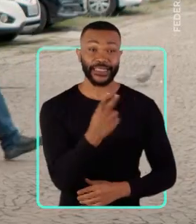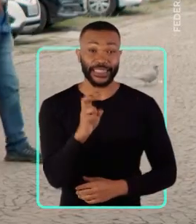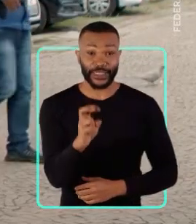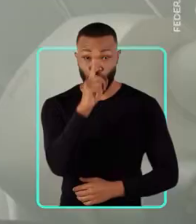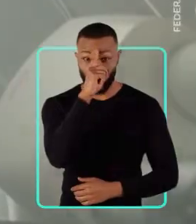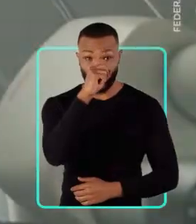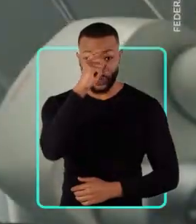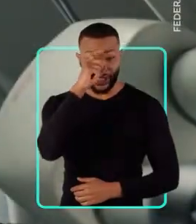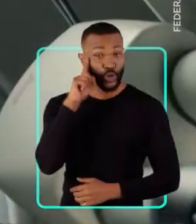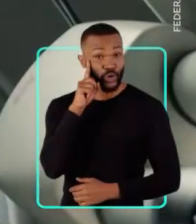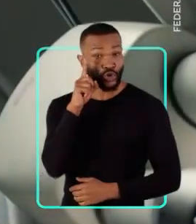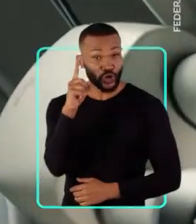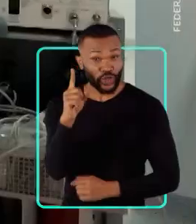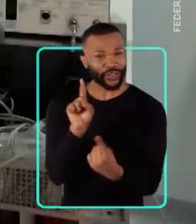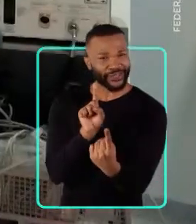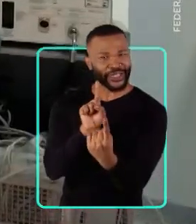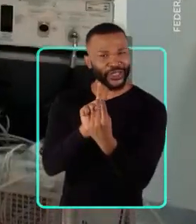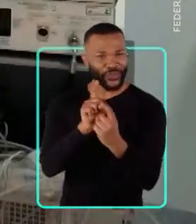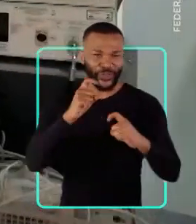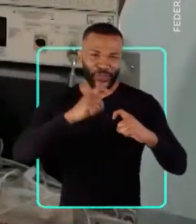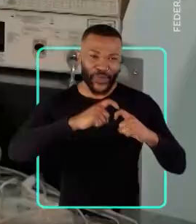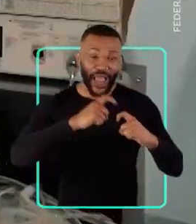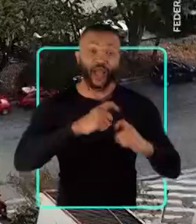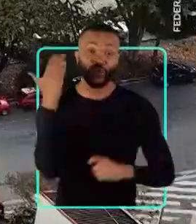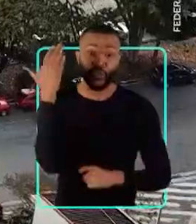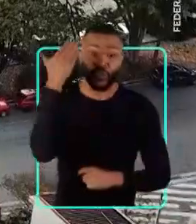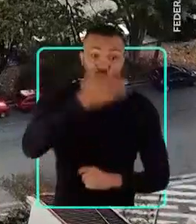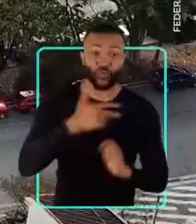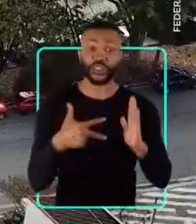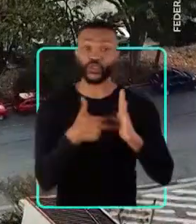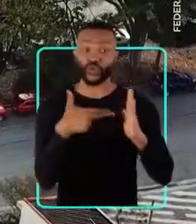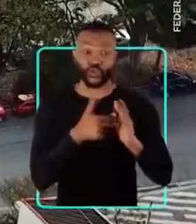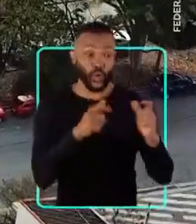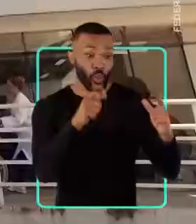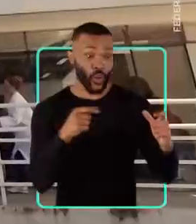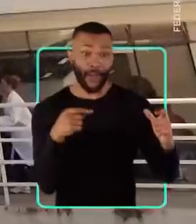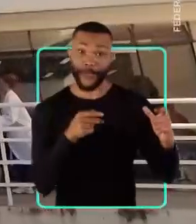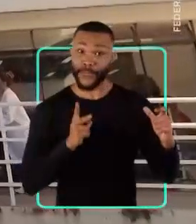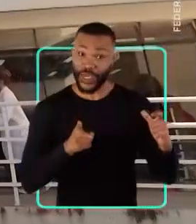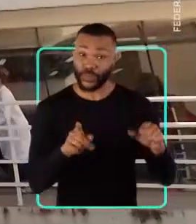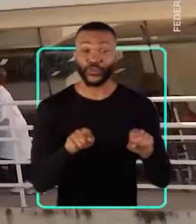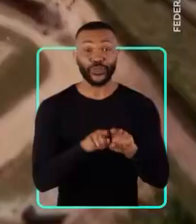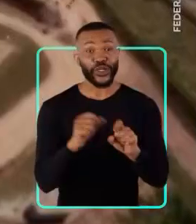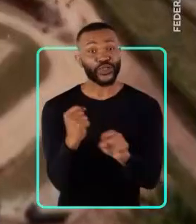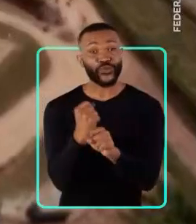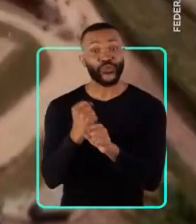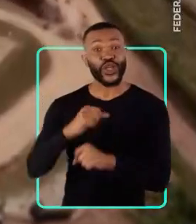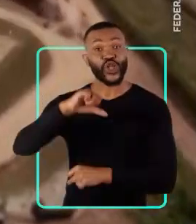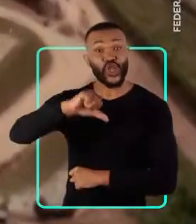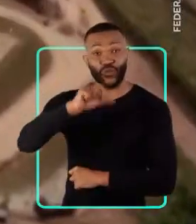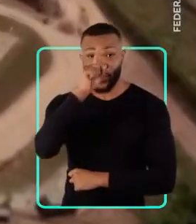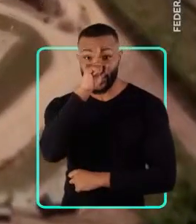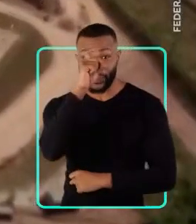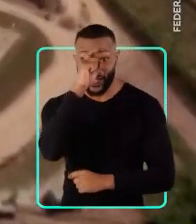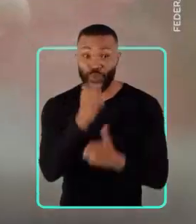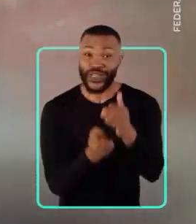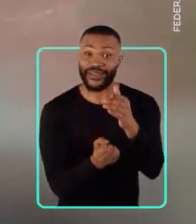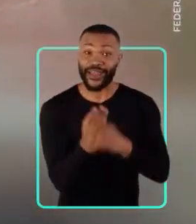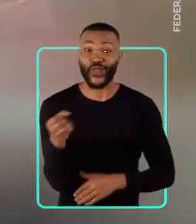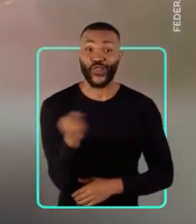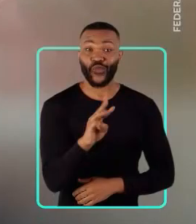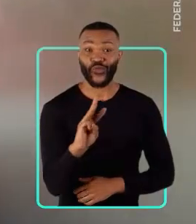hospitais dia, com consultas, exames e cirurgias, tudo no mesmo lugar. Reformei nove hospitais e criei outros três,